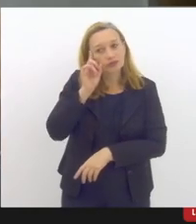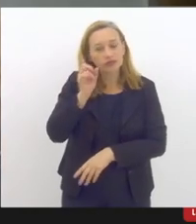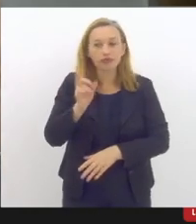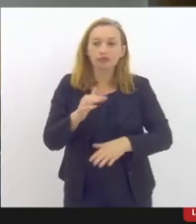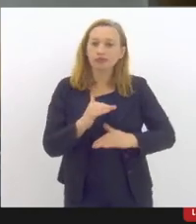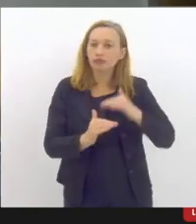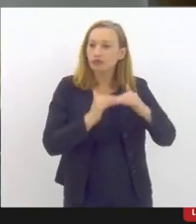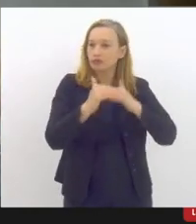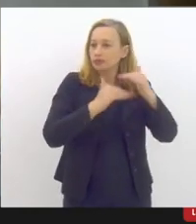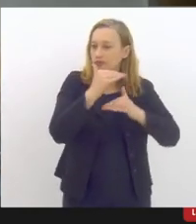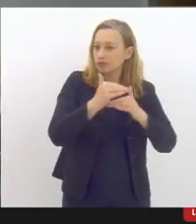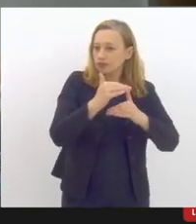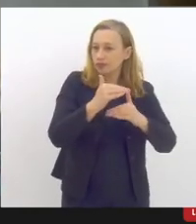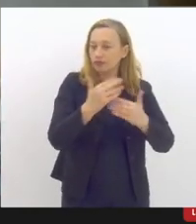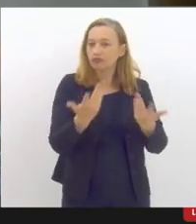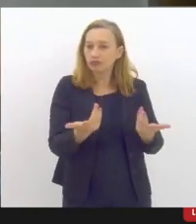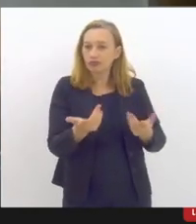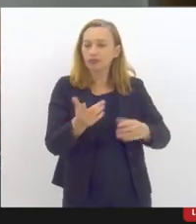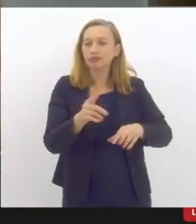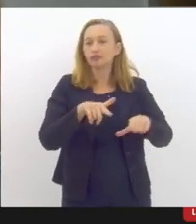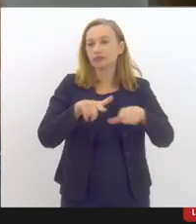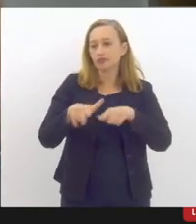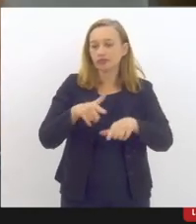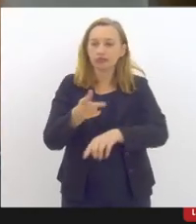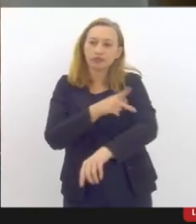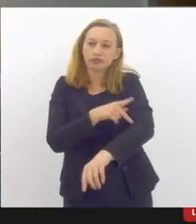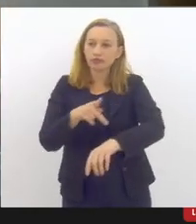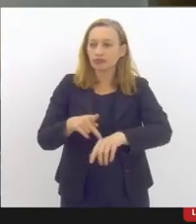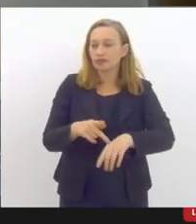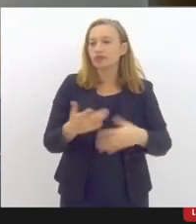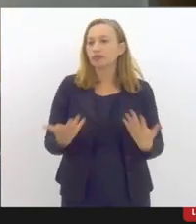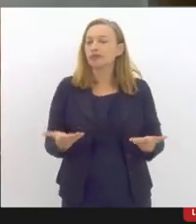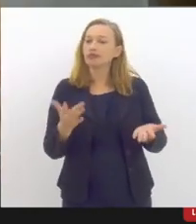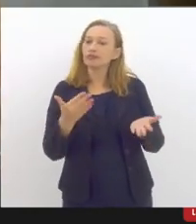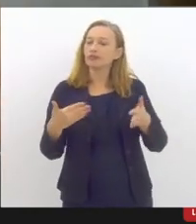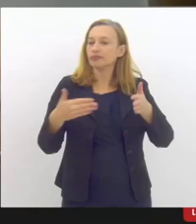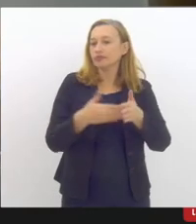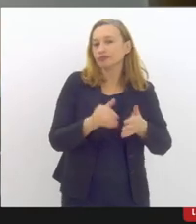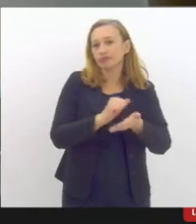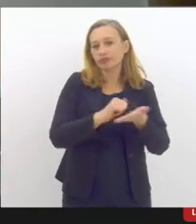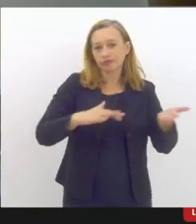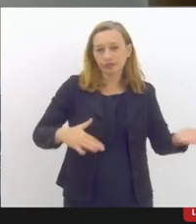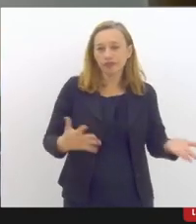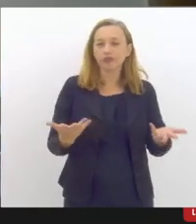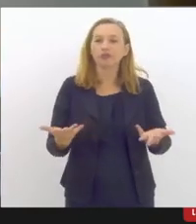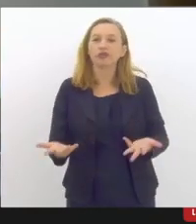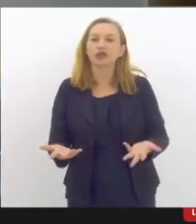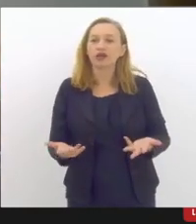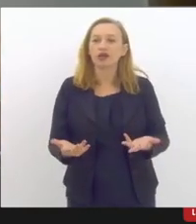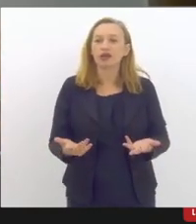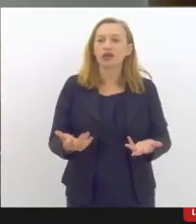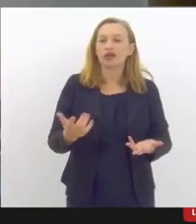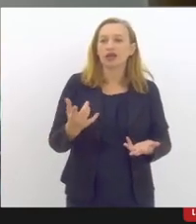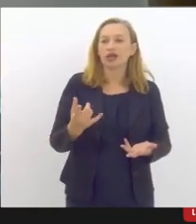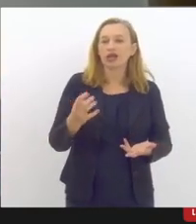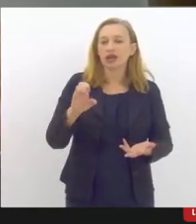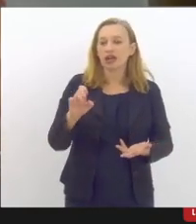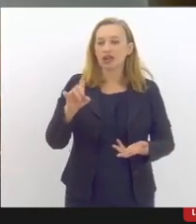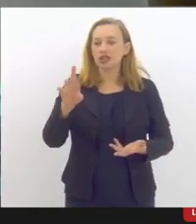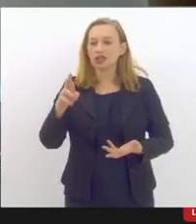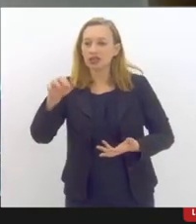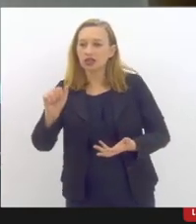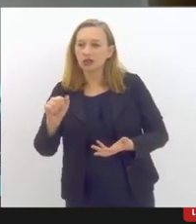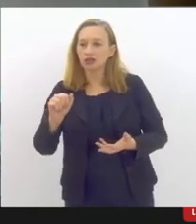desenvolvimento e ferramentas pedagógicas, até, enfim, atividades extracurriculares, para poder